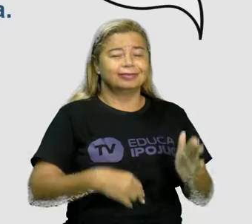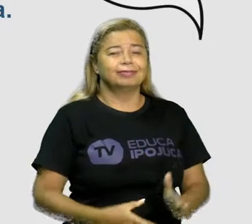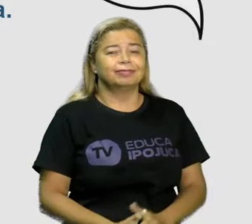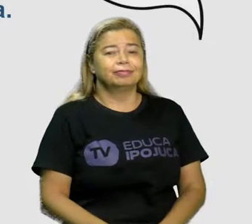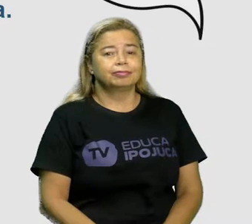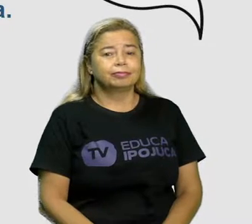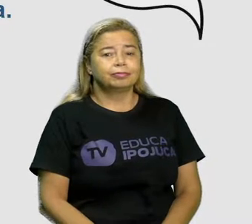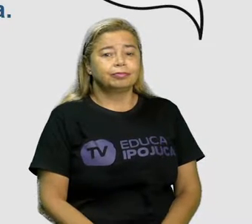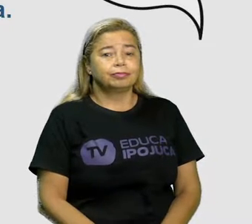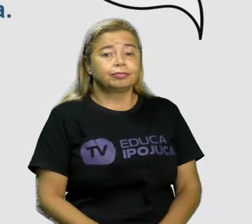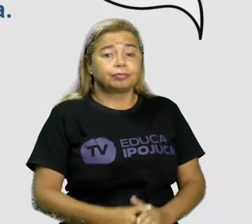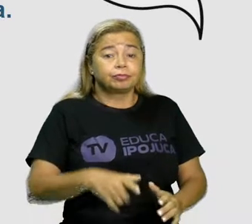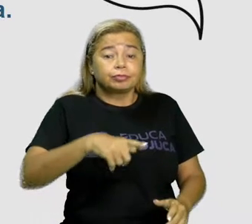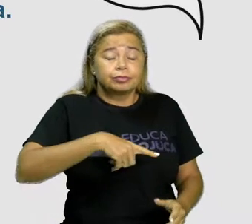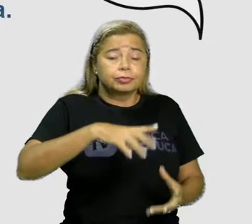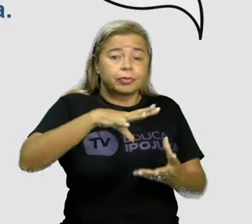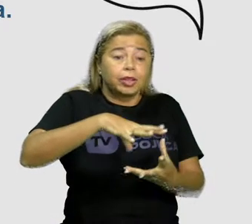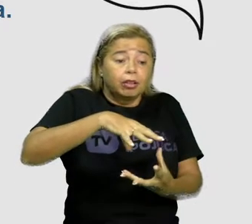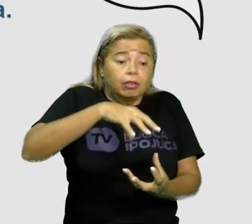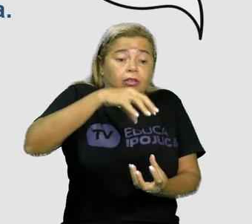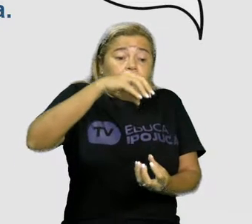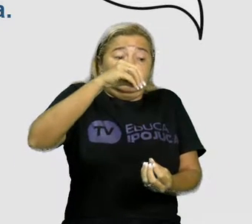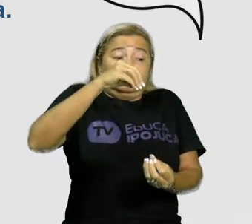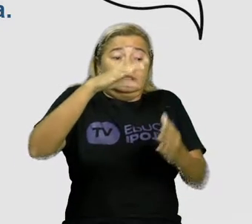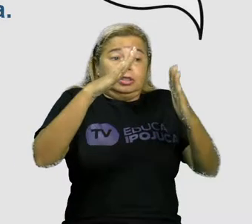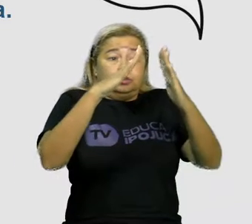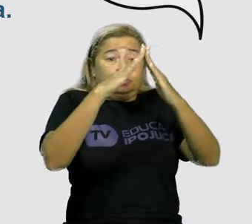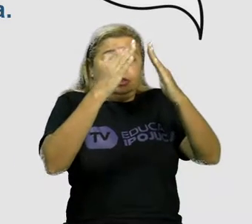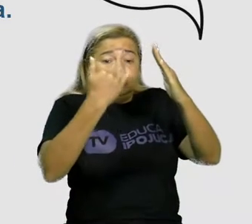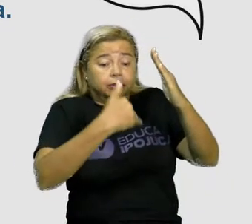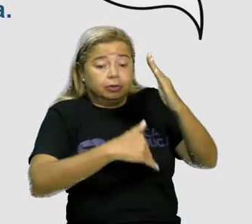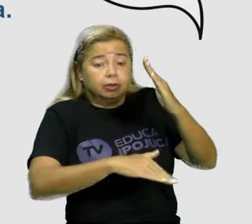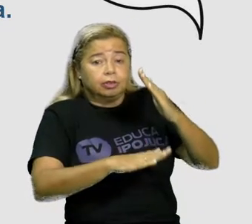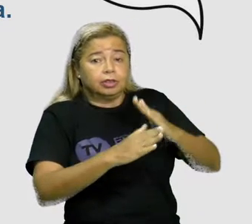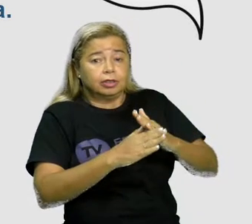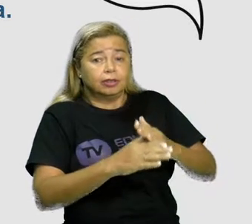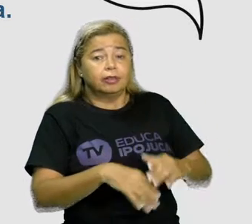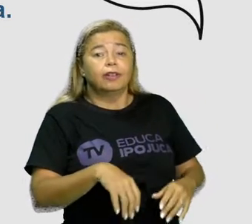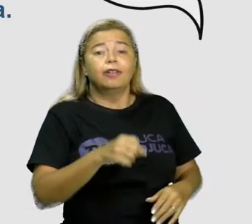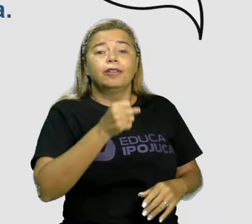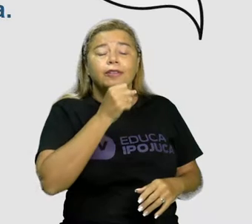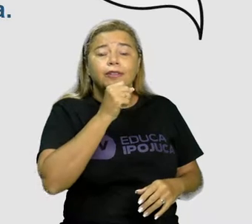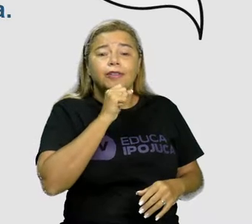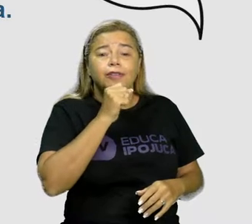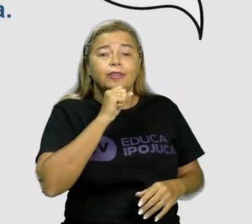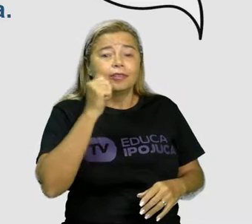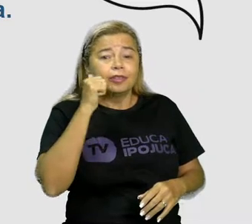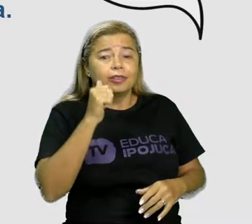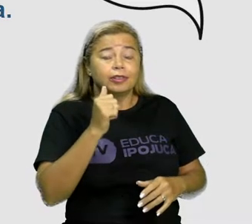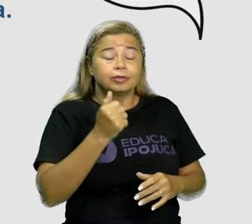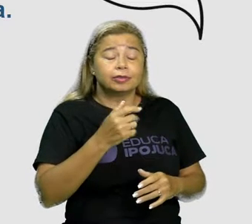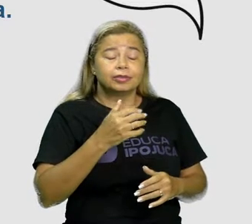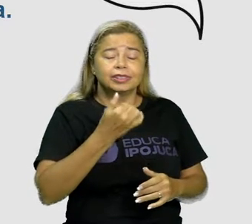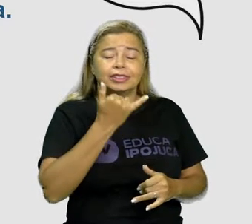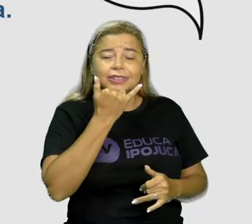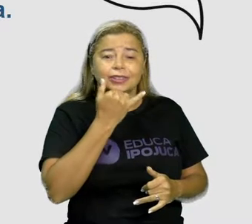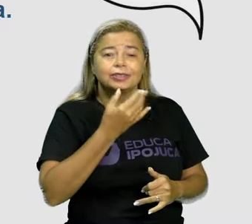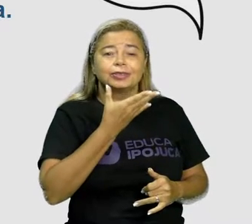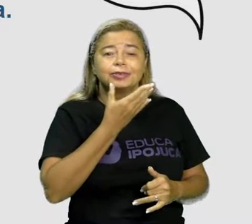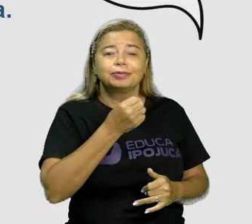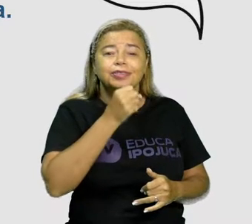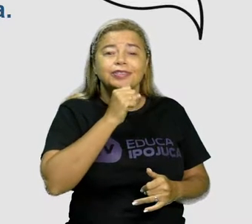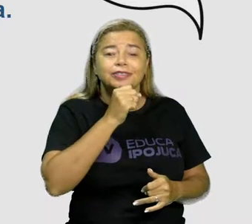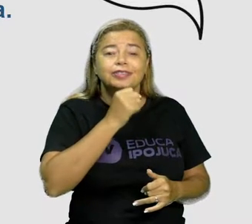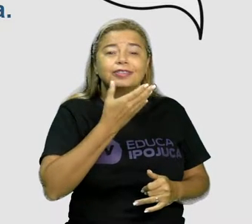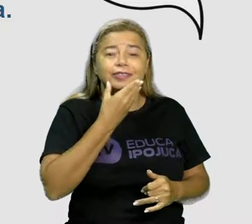Tem fantasma no porão. Vovô sempre dizia. Liloca é uma